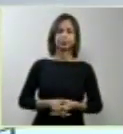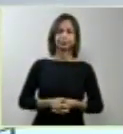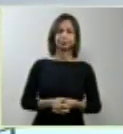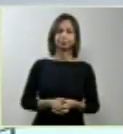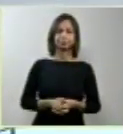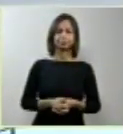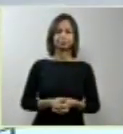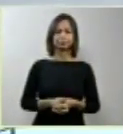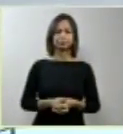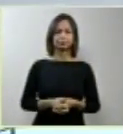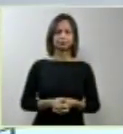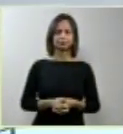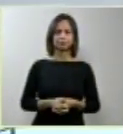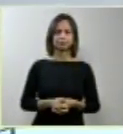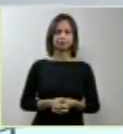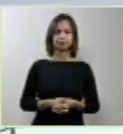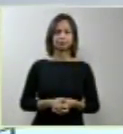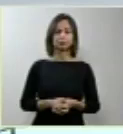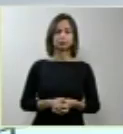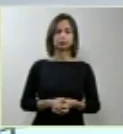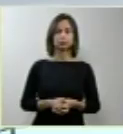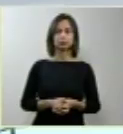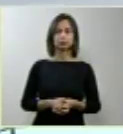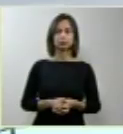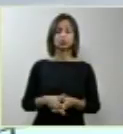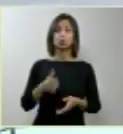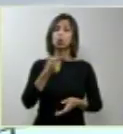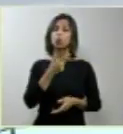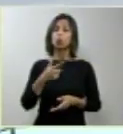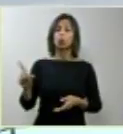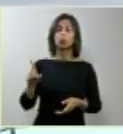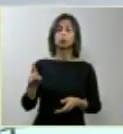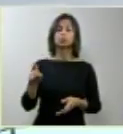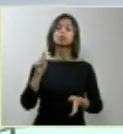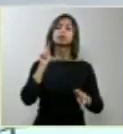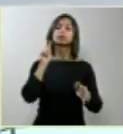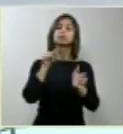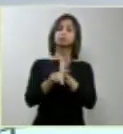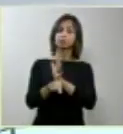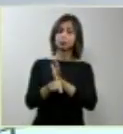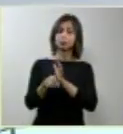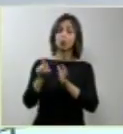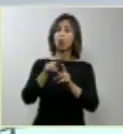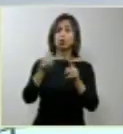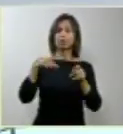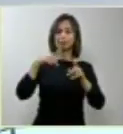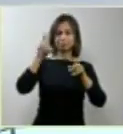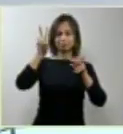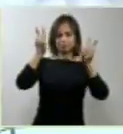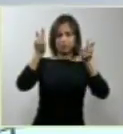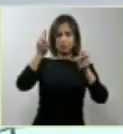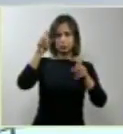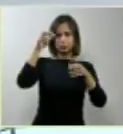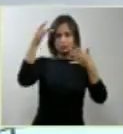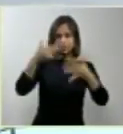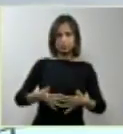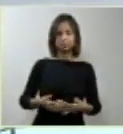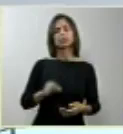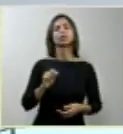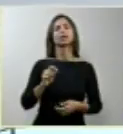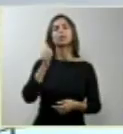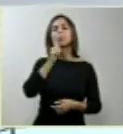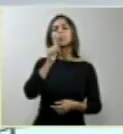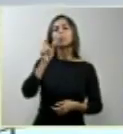Uma outra questão que eu queria comentar, ministro Marco Aurélio, é a questão da grávida